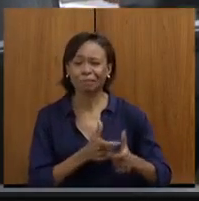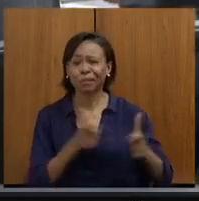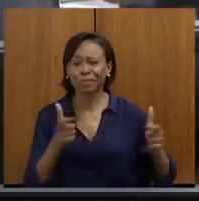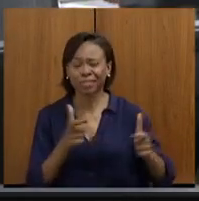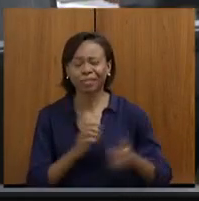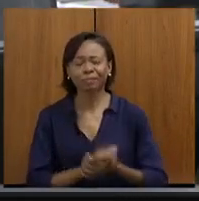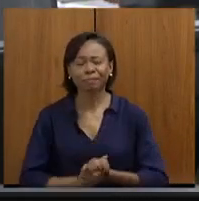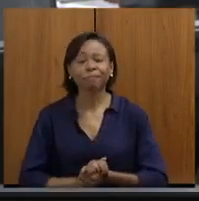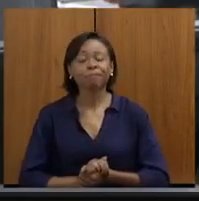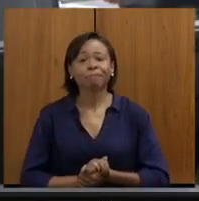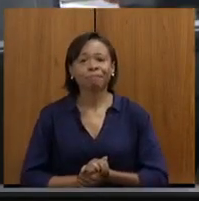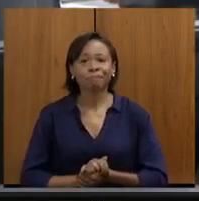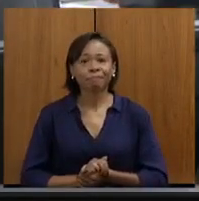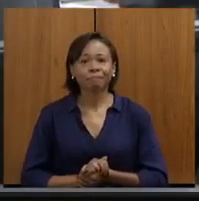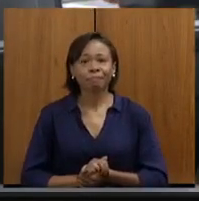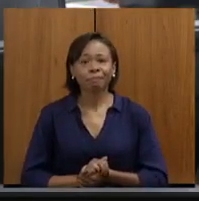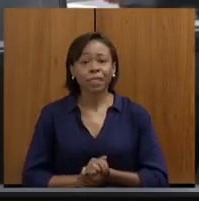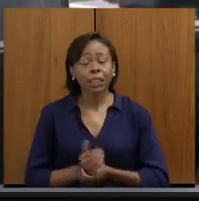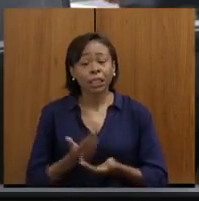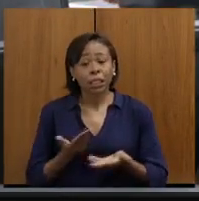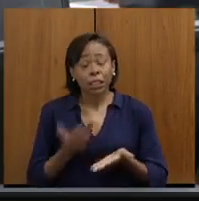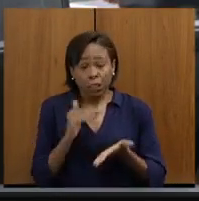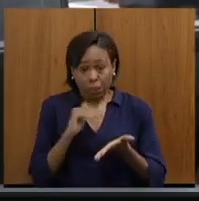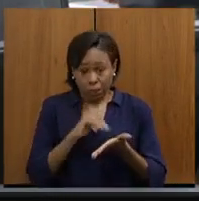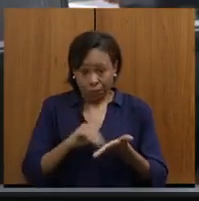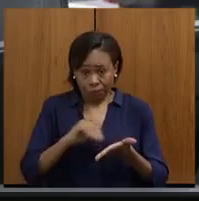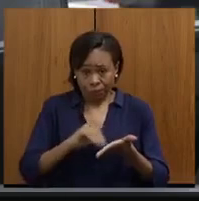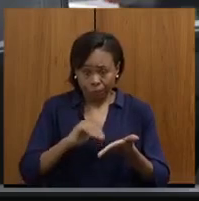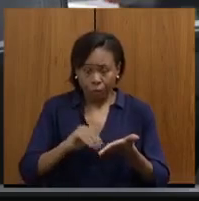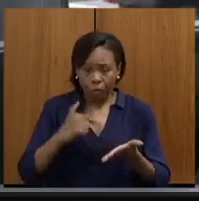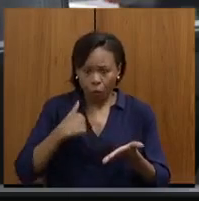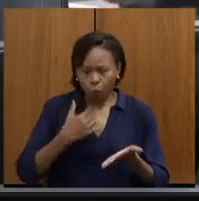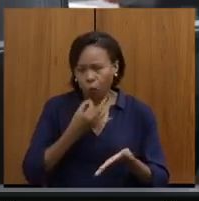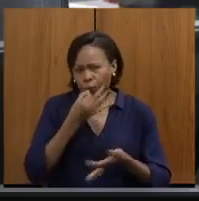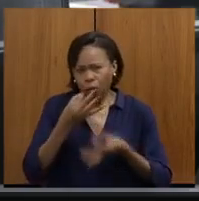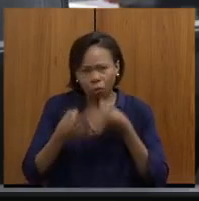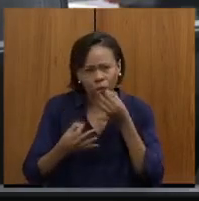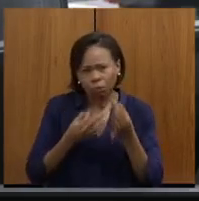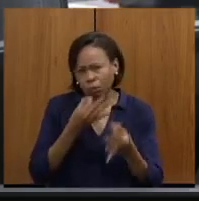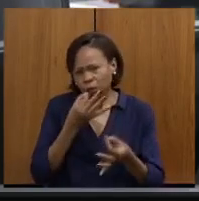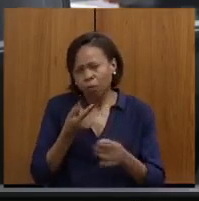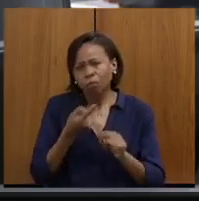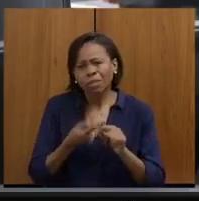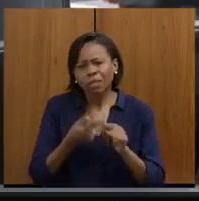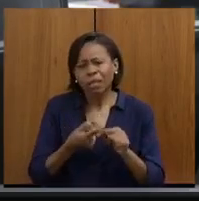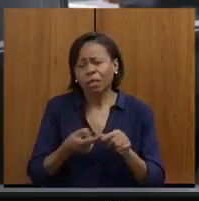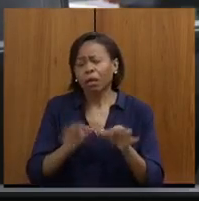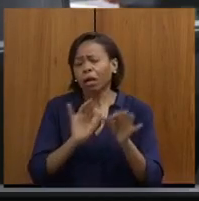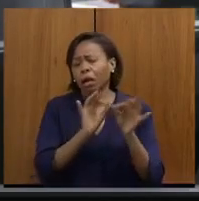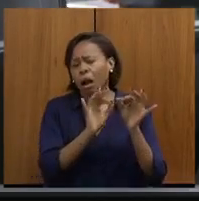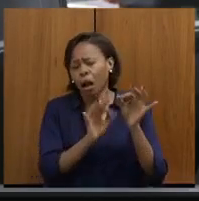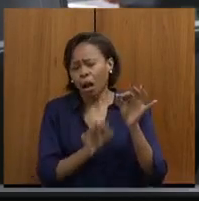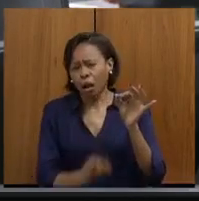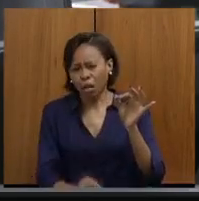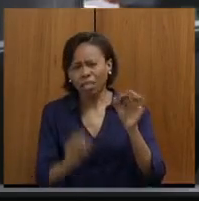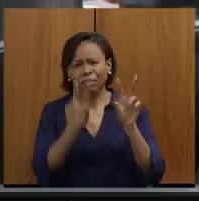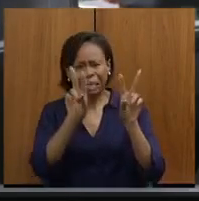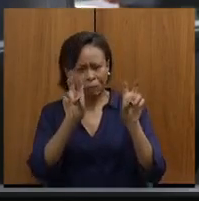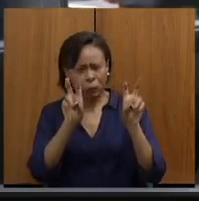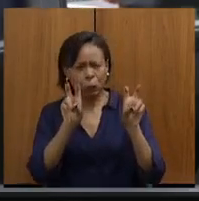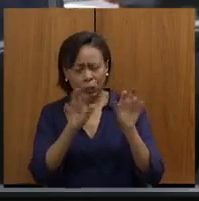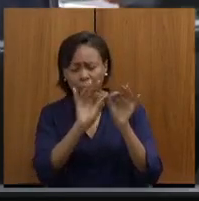Senhor secretário, eu vou fazer só alguns comentários aqui, porque o assunto é muito extenso e